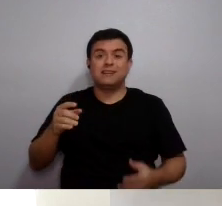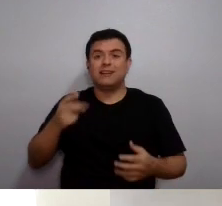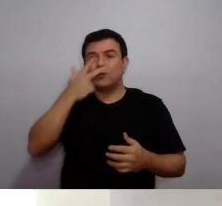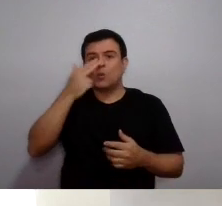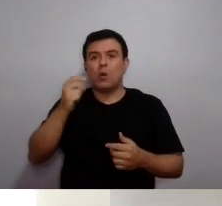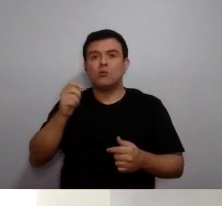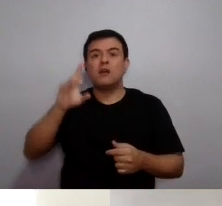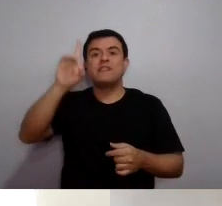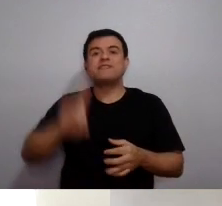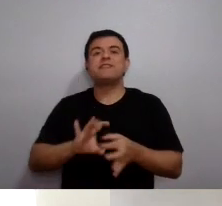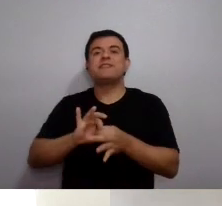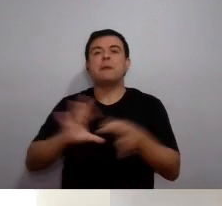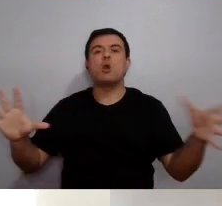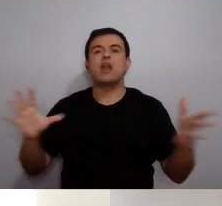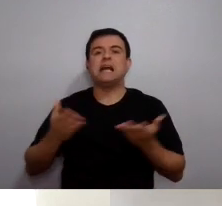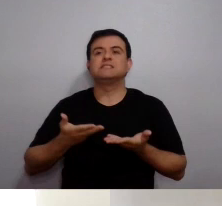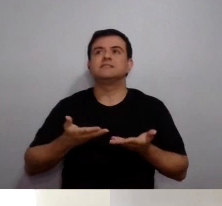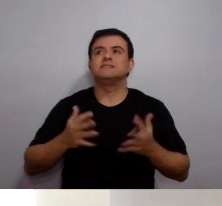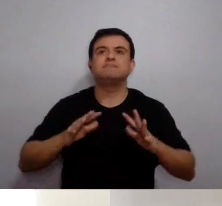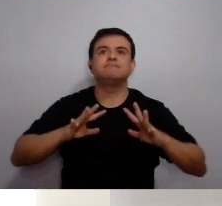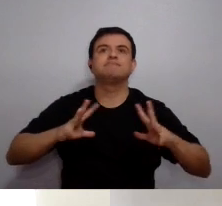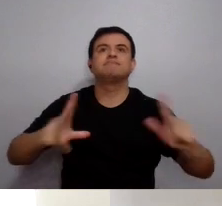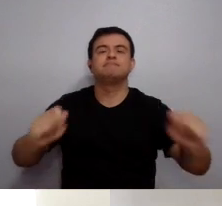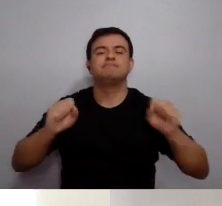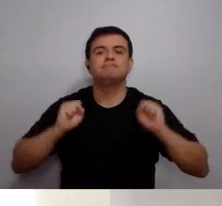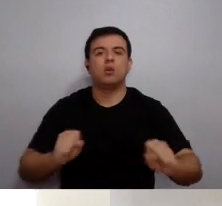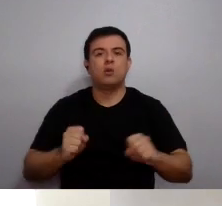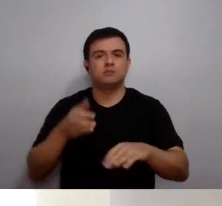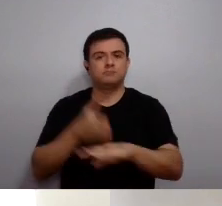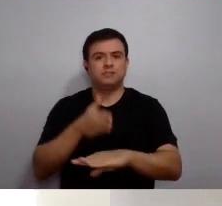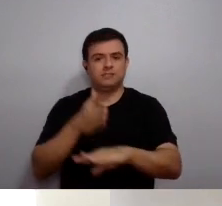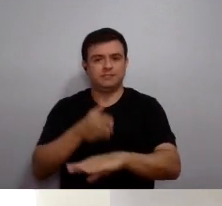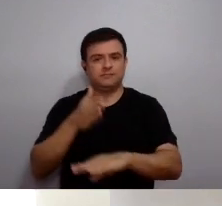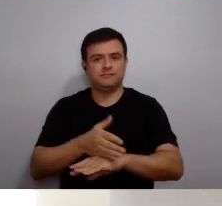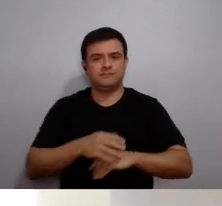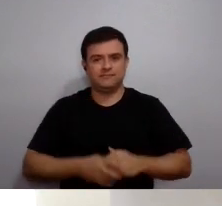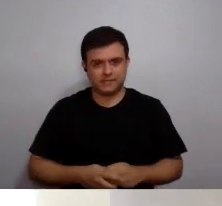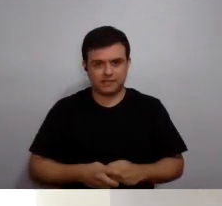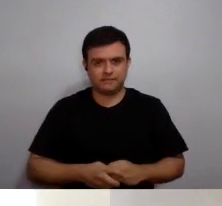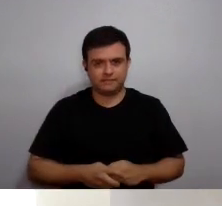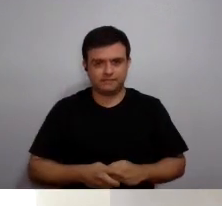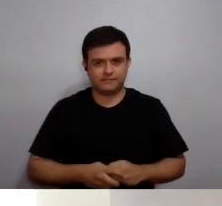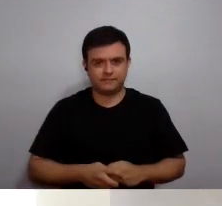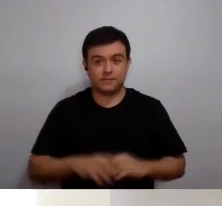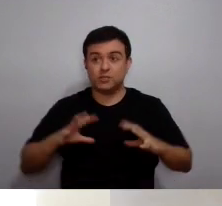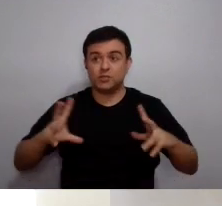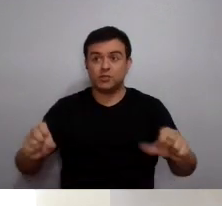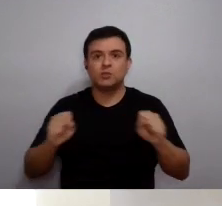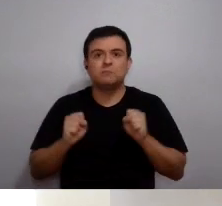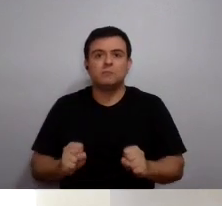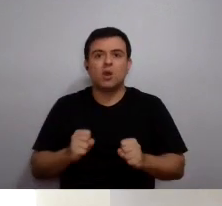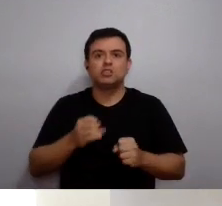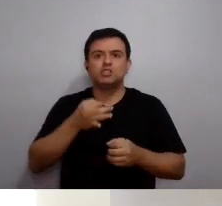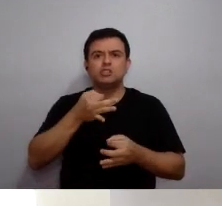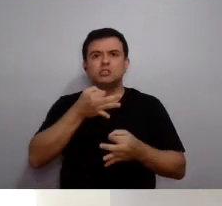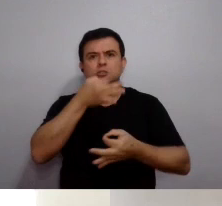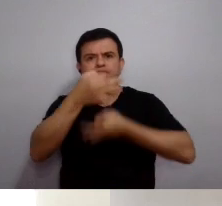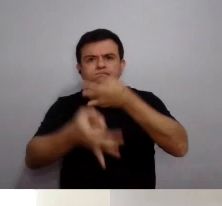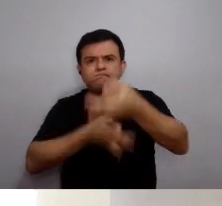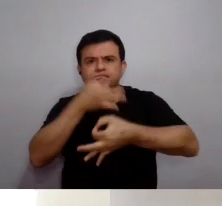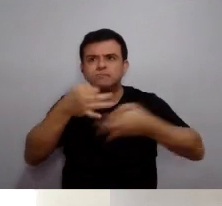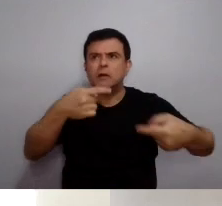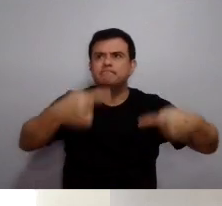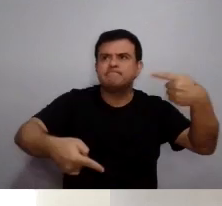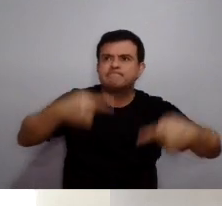democratiza a participação na medida em que ela permite que todos participem, que todos tenham voz, que